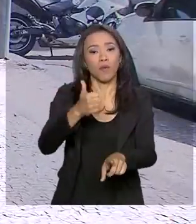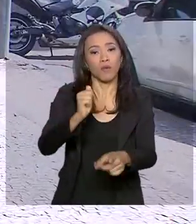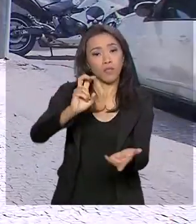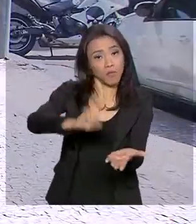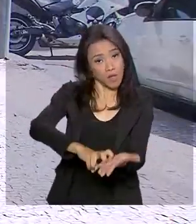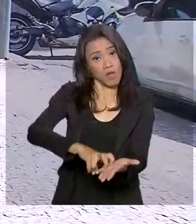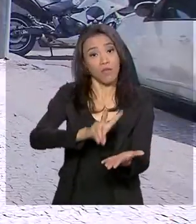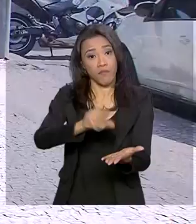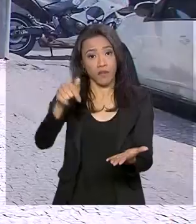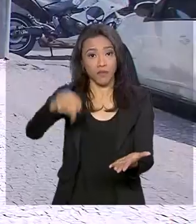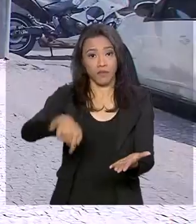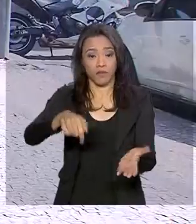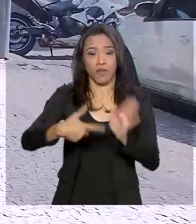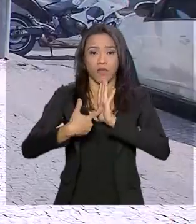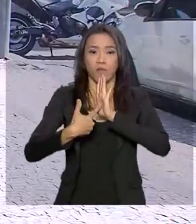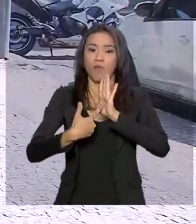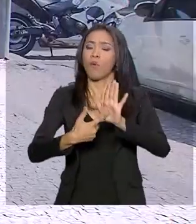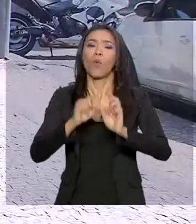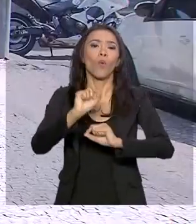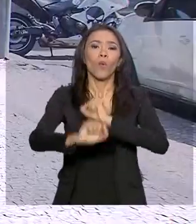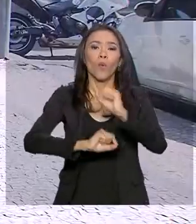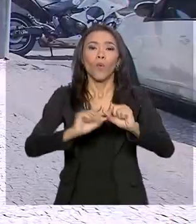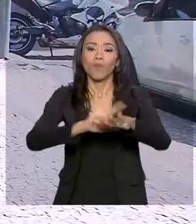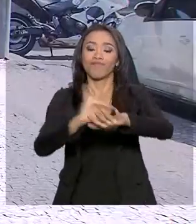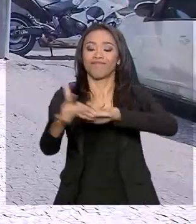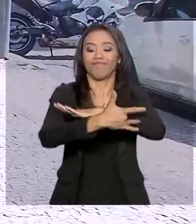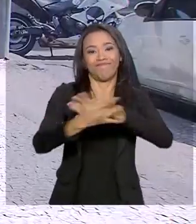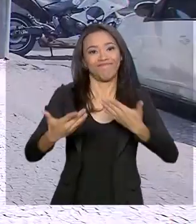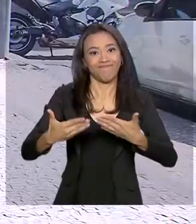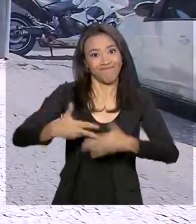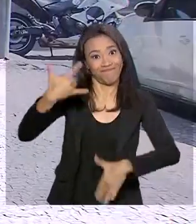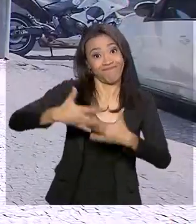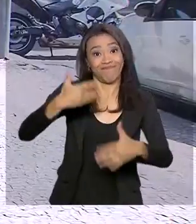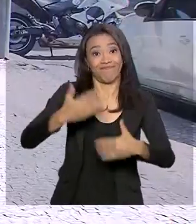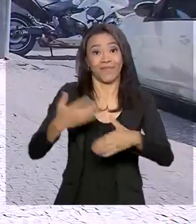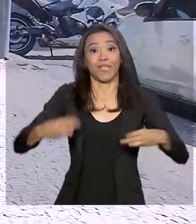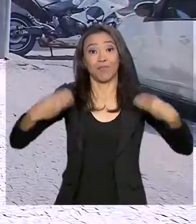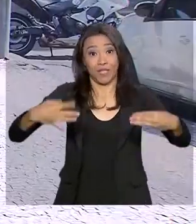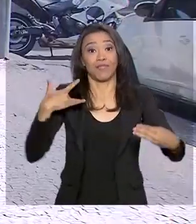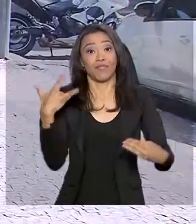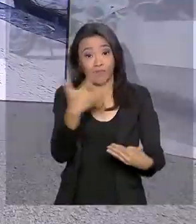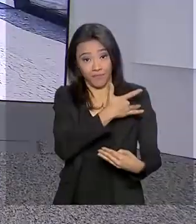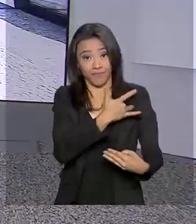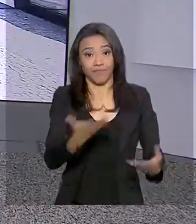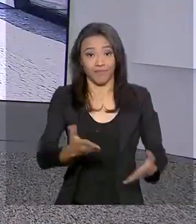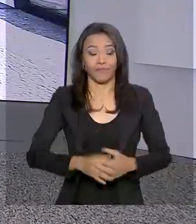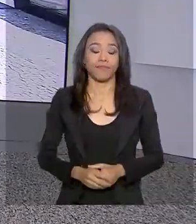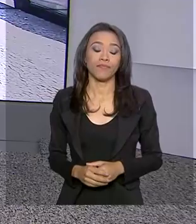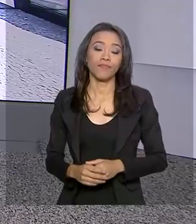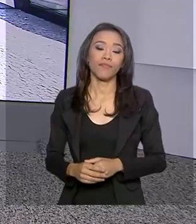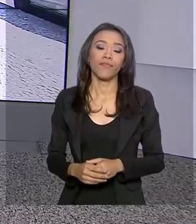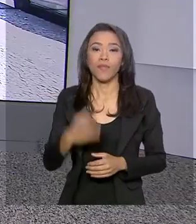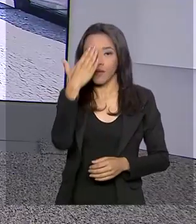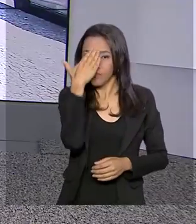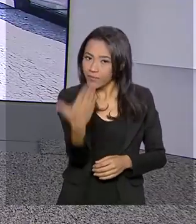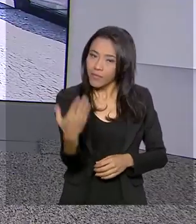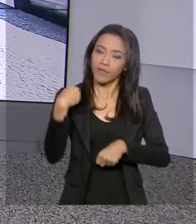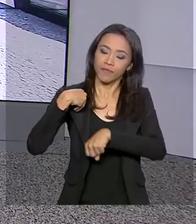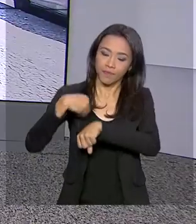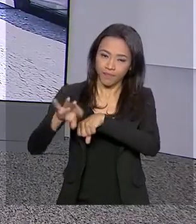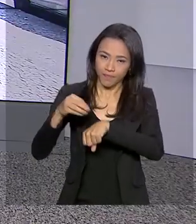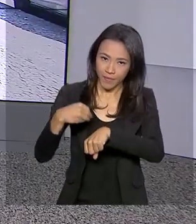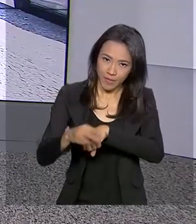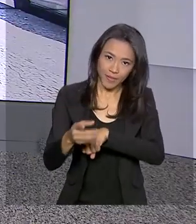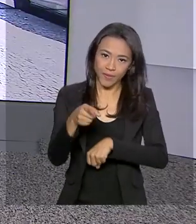transmitido ao vivo pelas redes sociais do Ministério da Saúde. Voltamos ao estúdio com você, Renata. Obrigada, Priscila, pelas suas informações